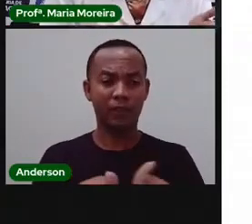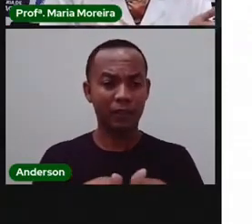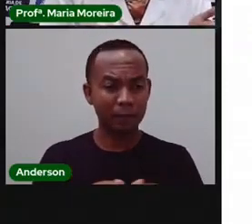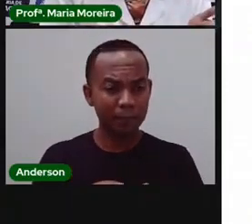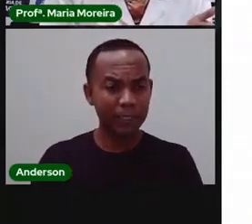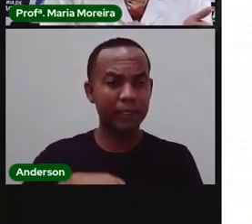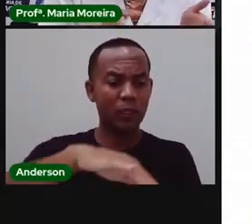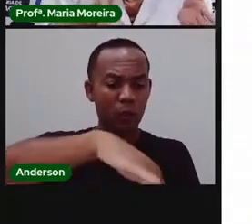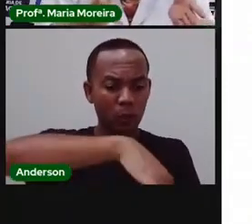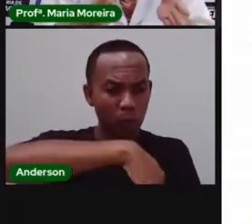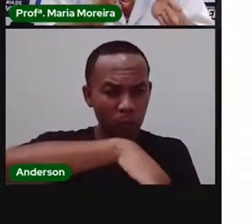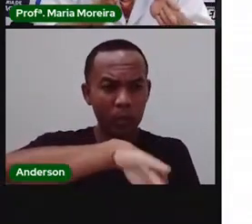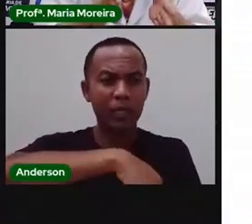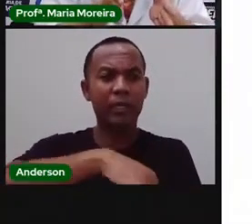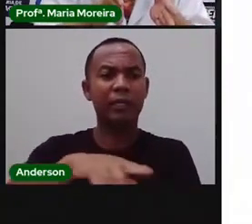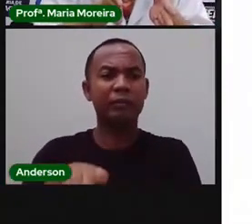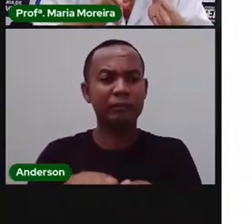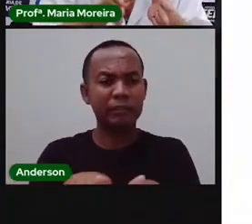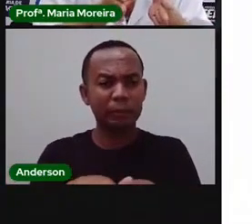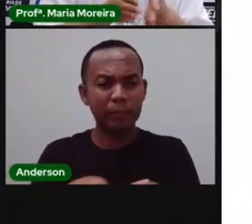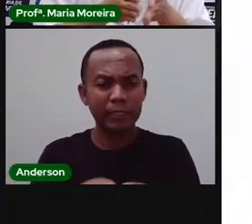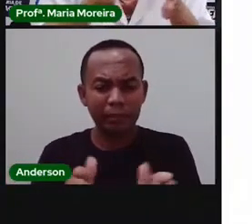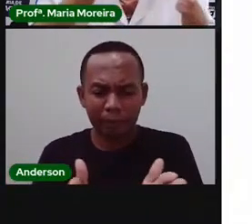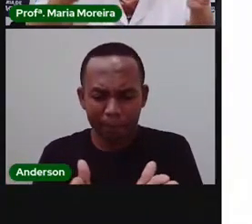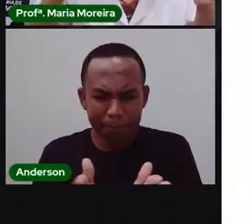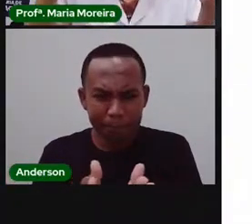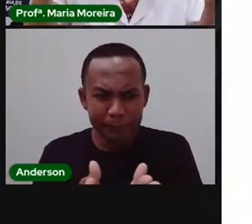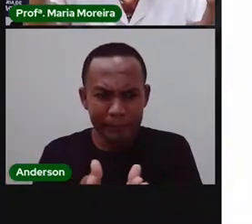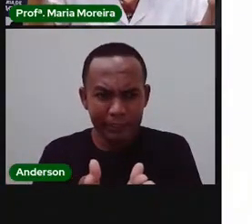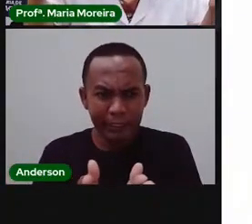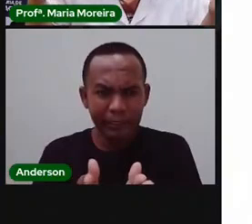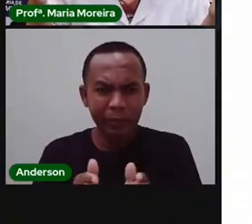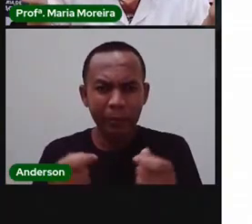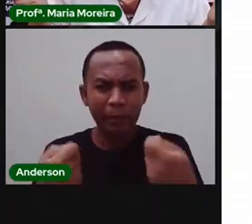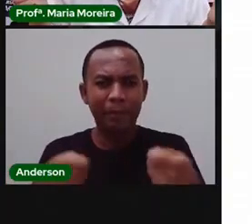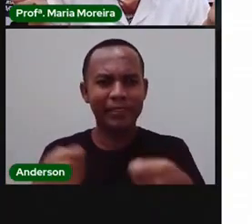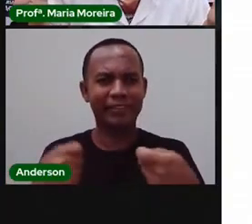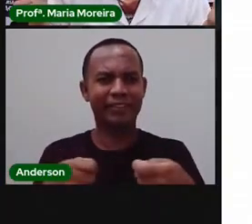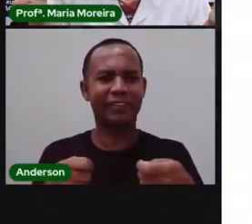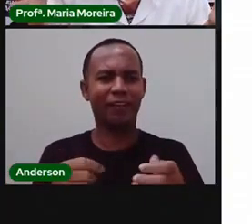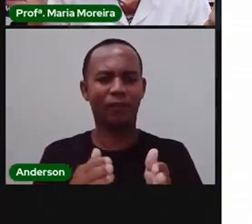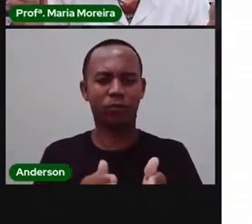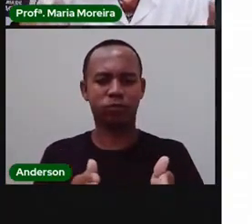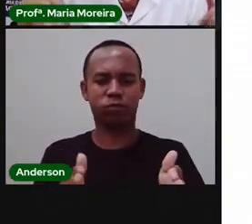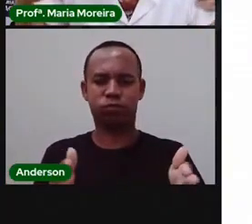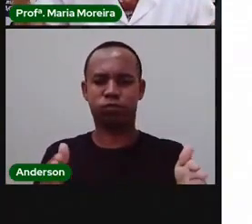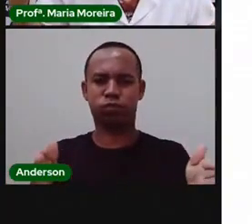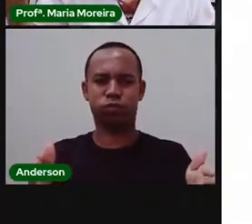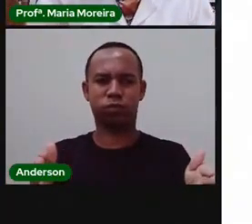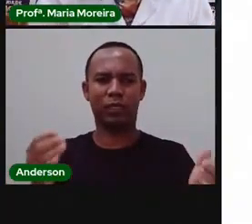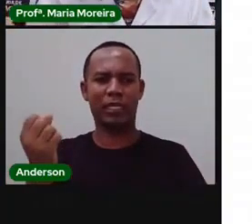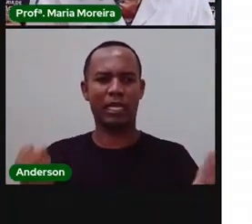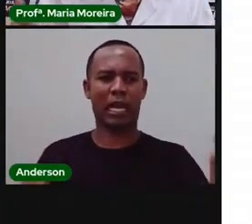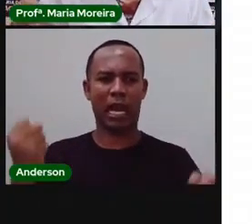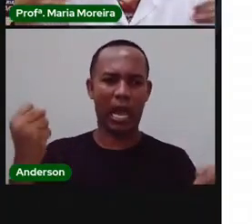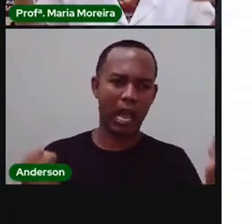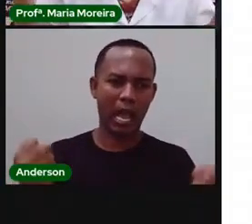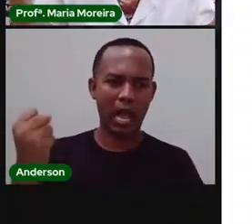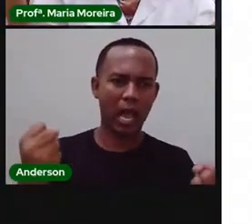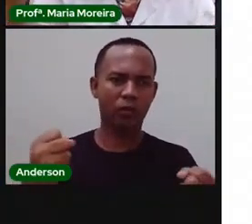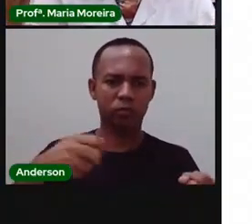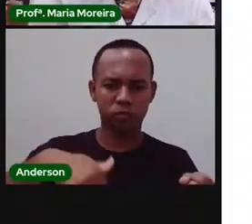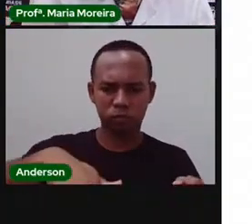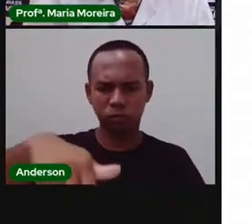que passa essas coisas era um pouco apertadinha e precisaria o quê? De mais espaço para passar o quê? Carros que vão